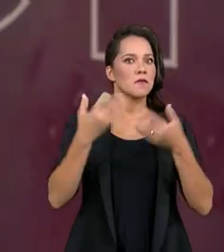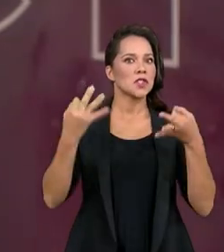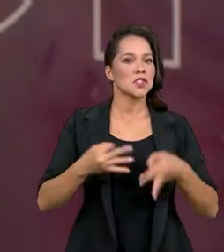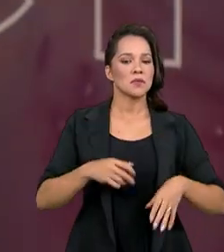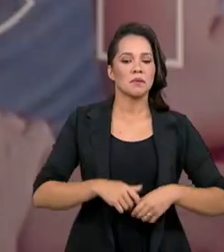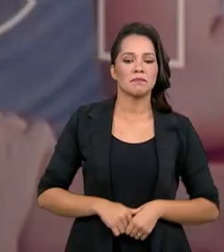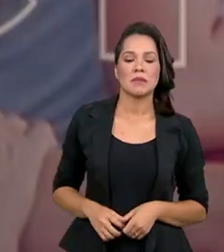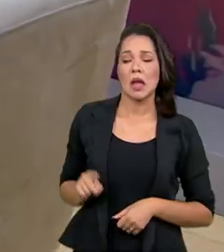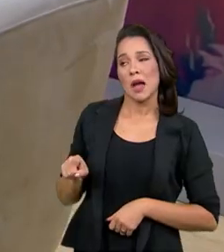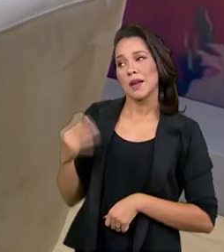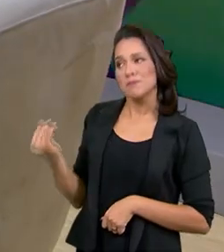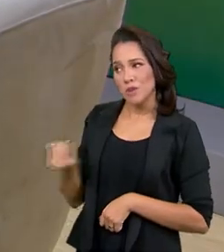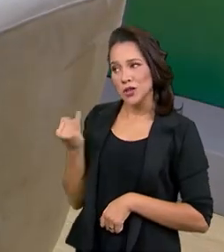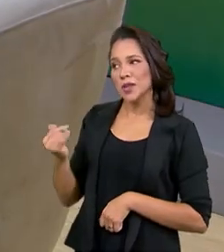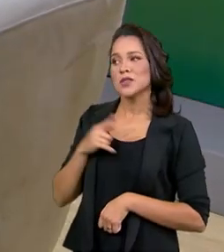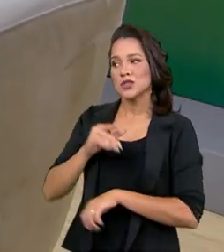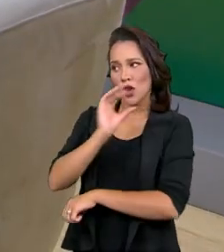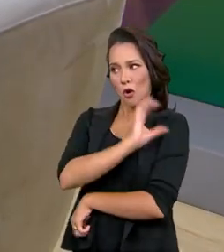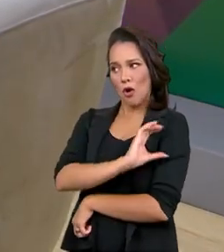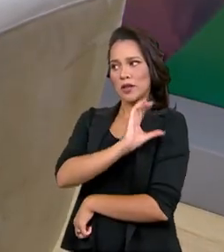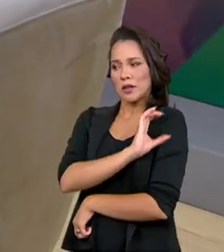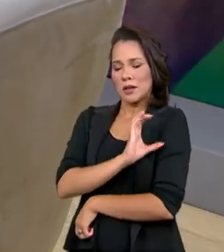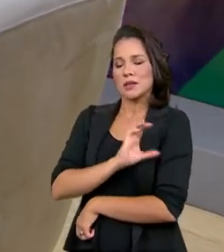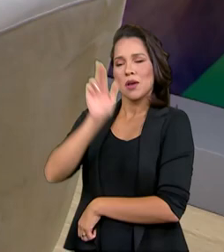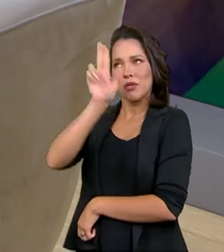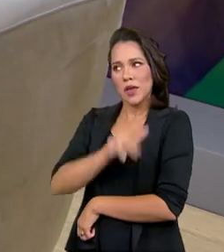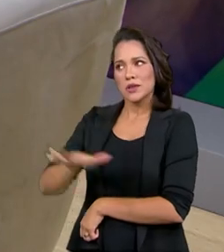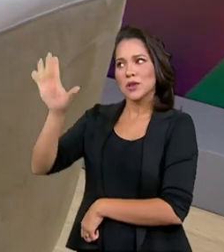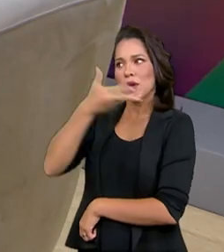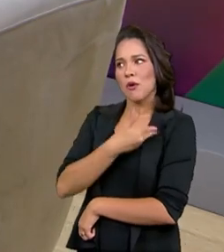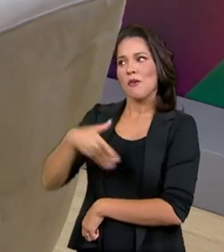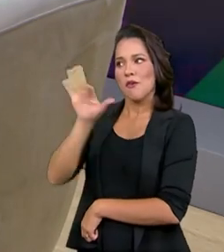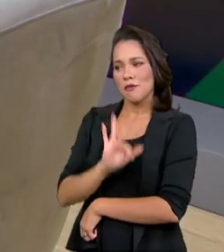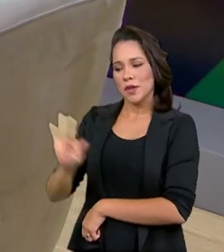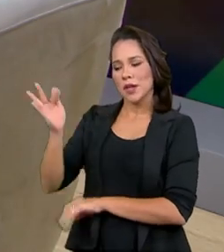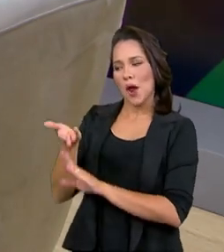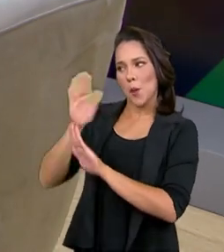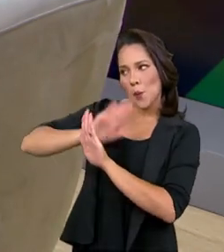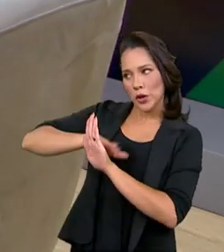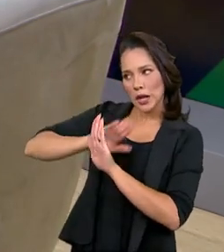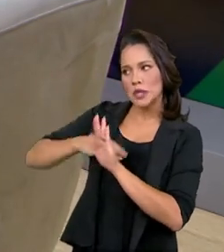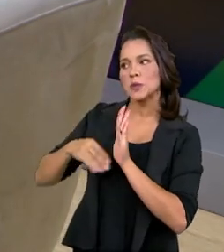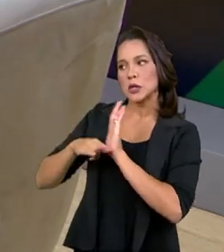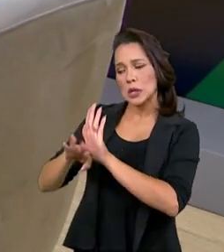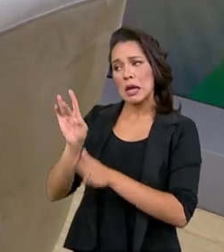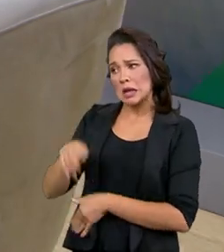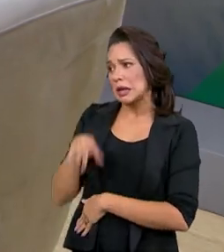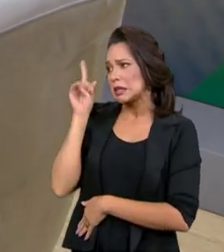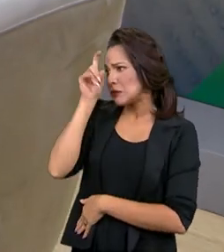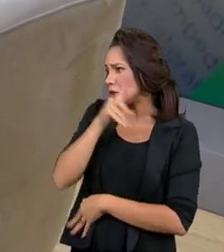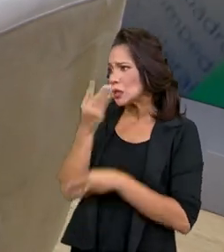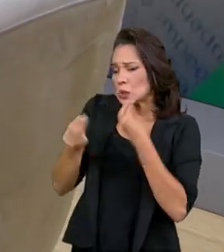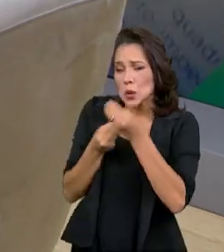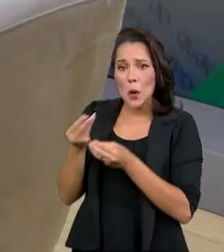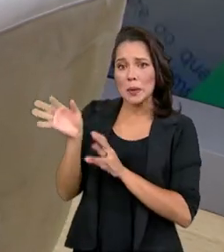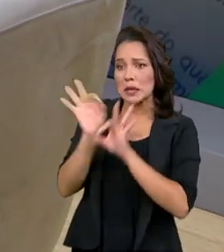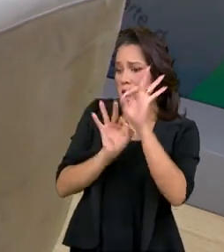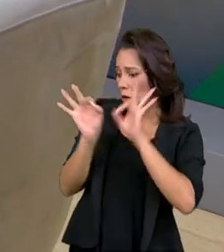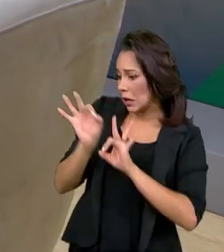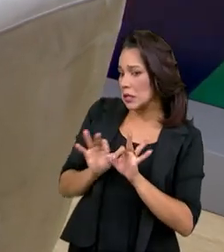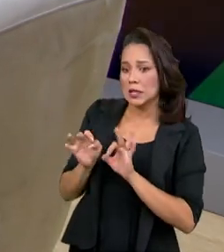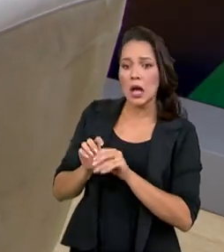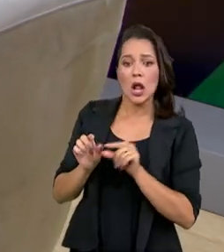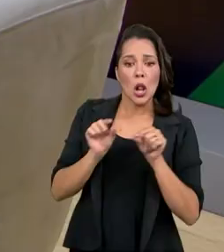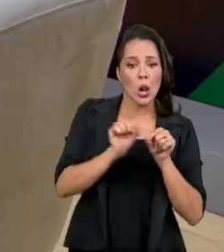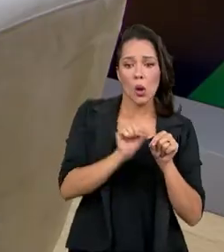Mas daí a importância de ter uma coordenação nacional do governo federal por trás disso, muito difícil conseguir fazer essa logística de um lugar